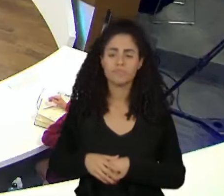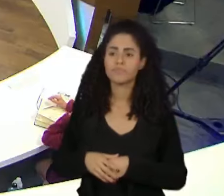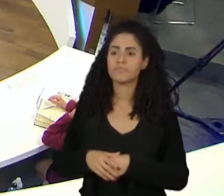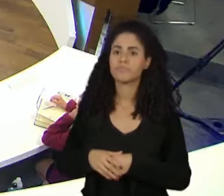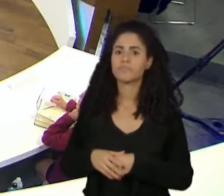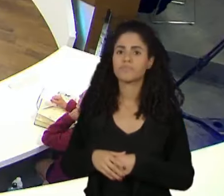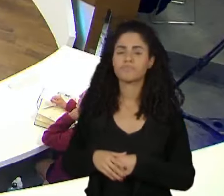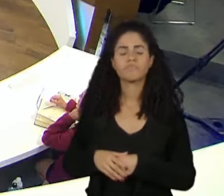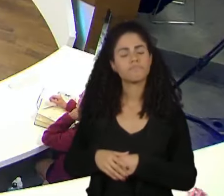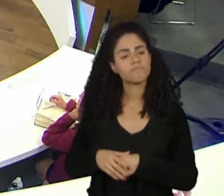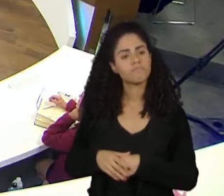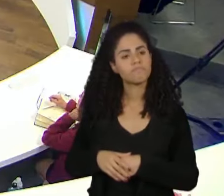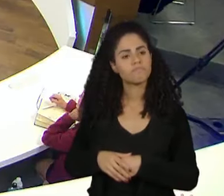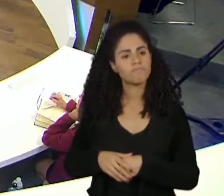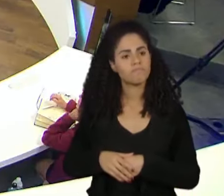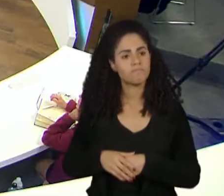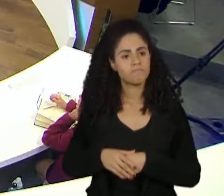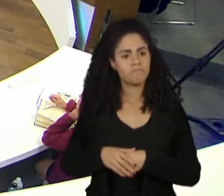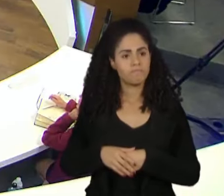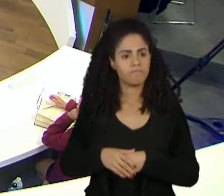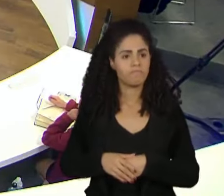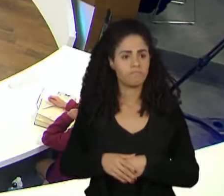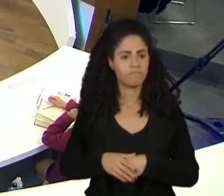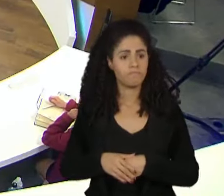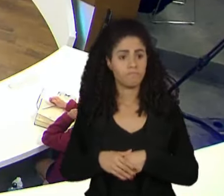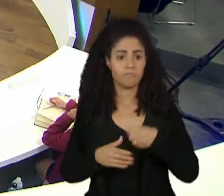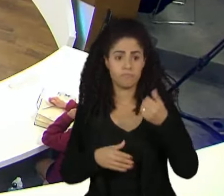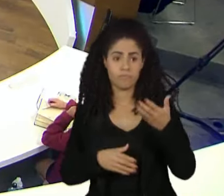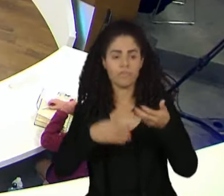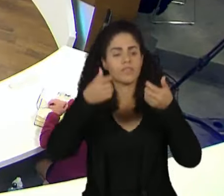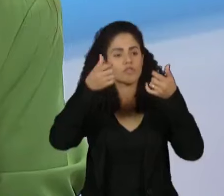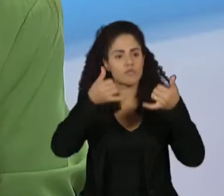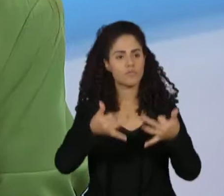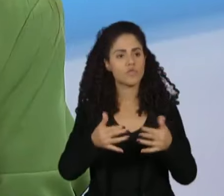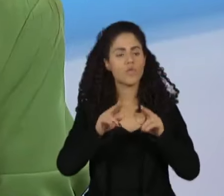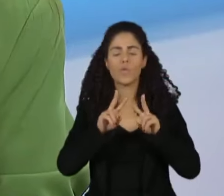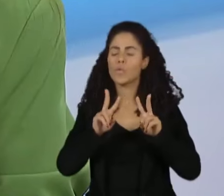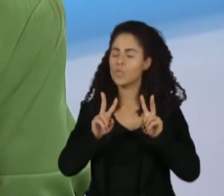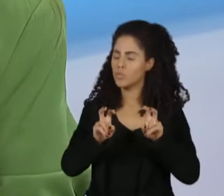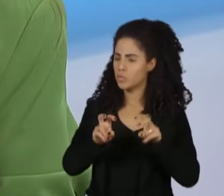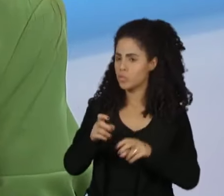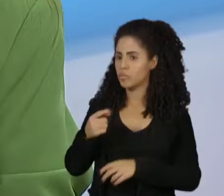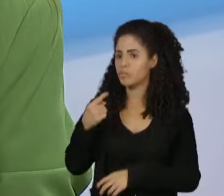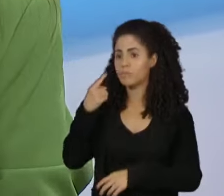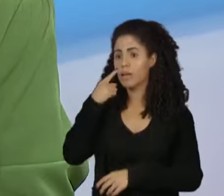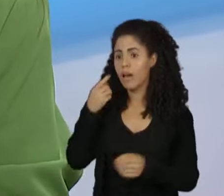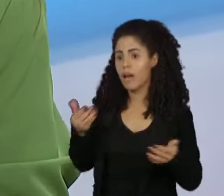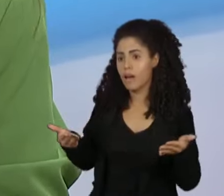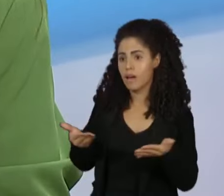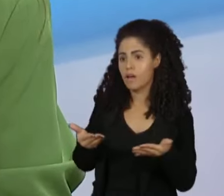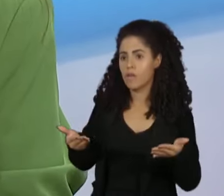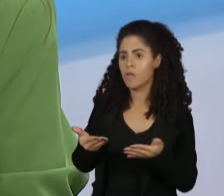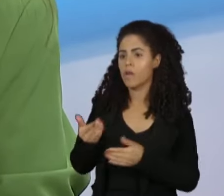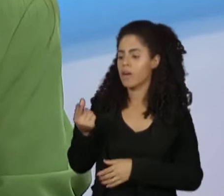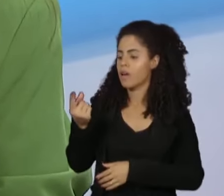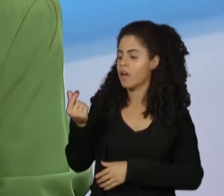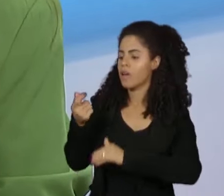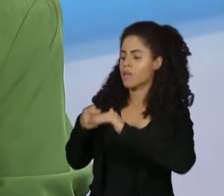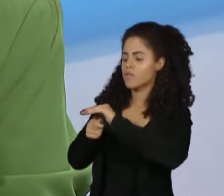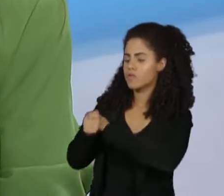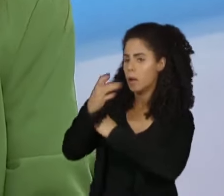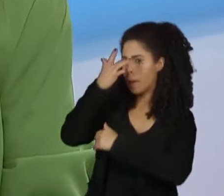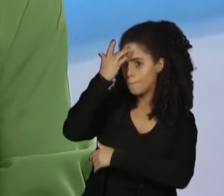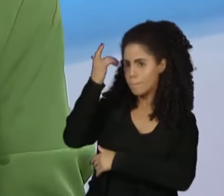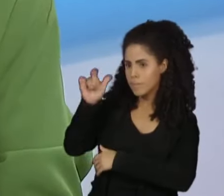Gilson, você falou que agora um investidor consegue